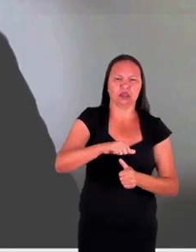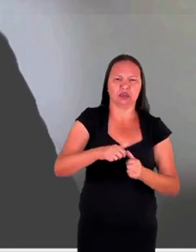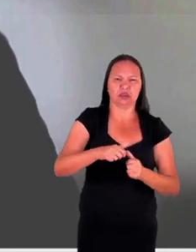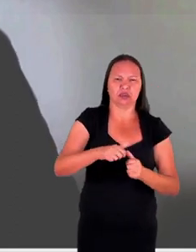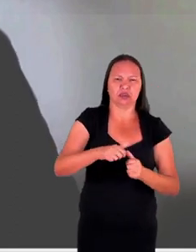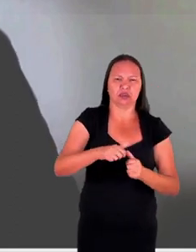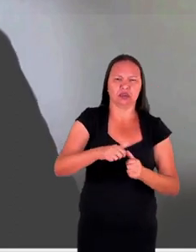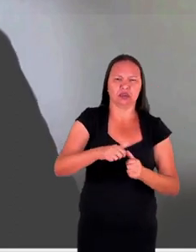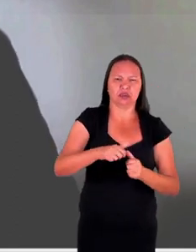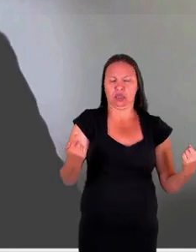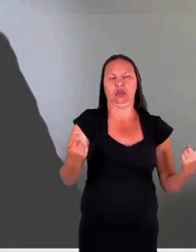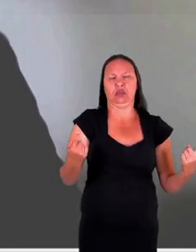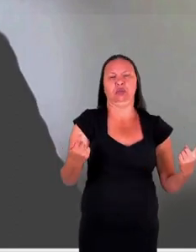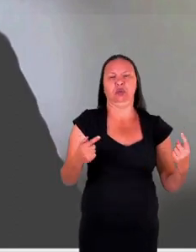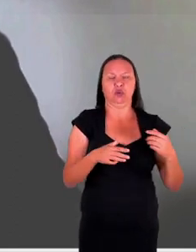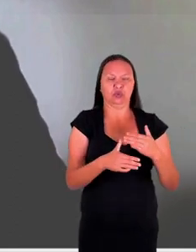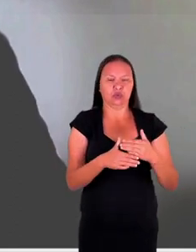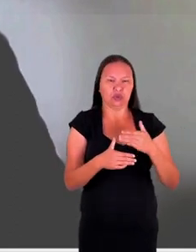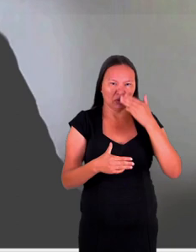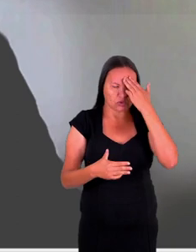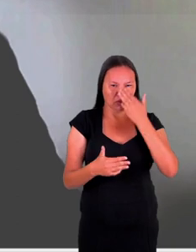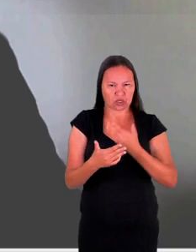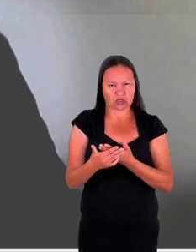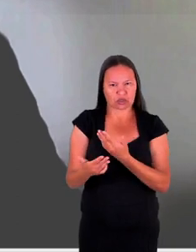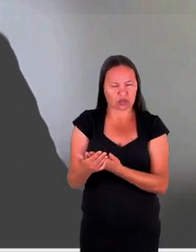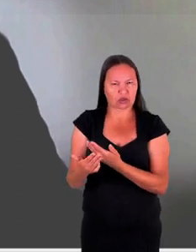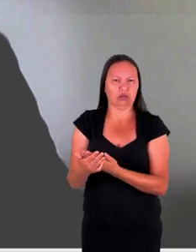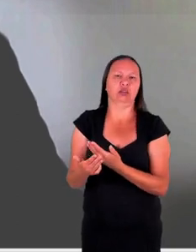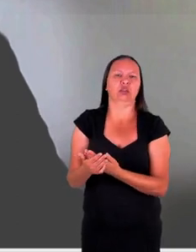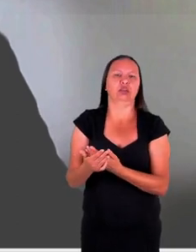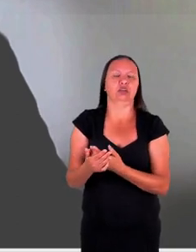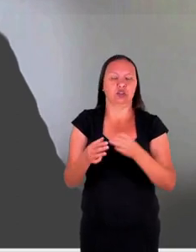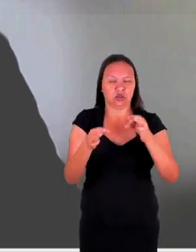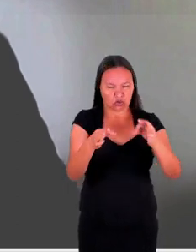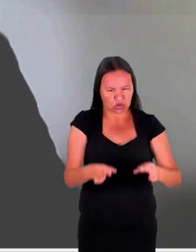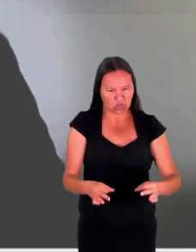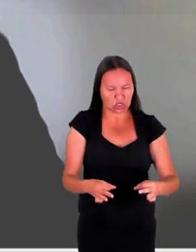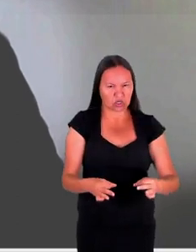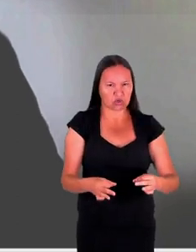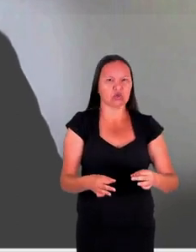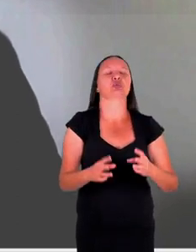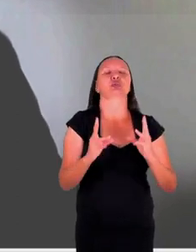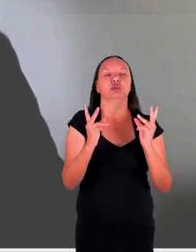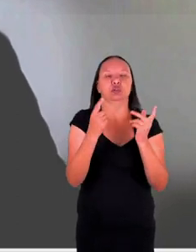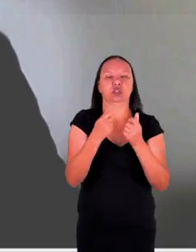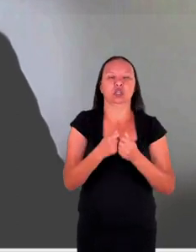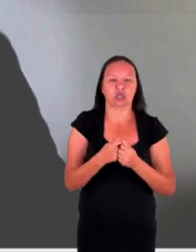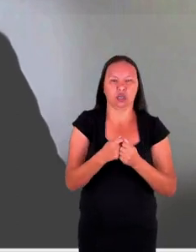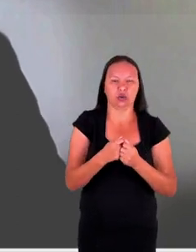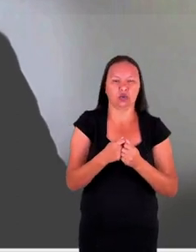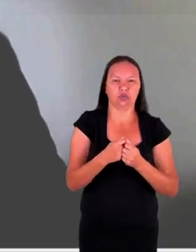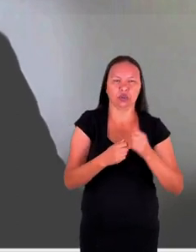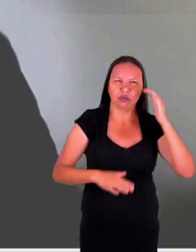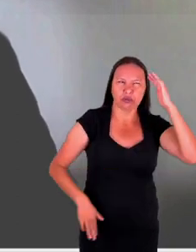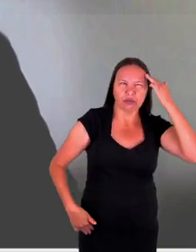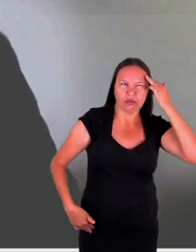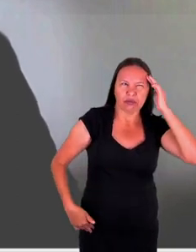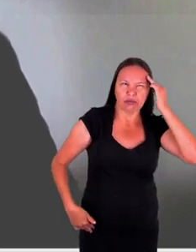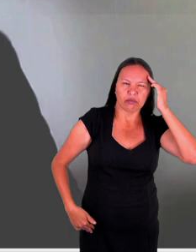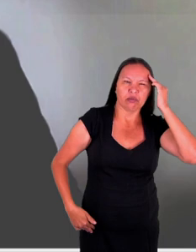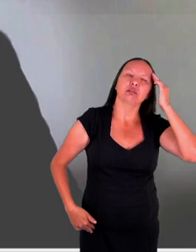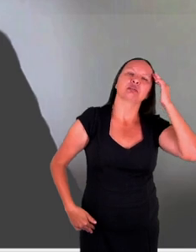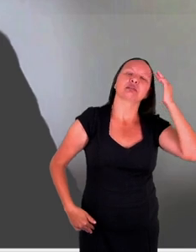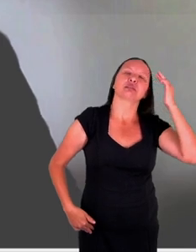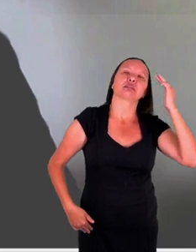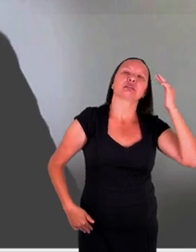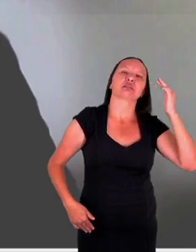vão desde do ensino jurídico, de uma maneira geral, e seus déficits, até mesmo a compreensão equivocada